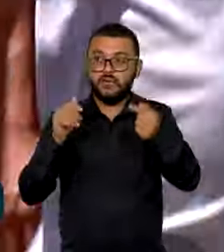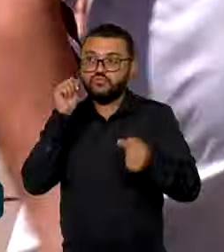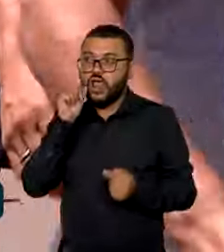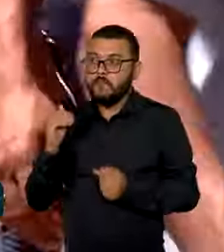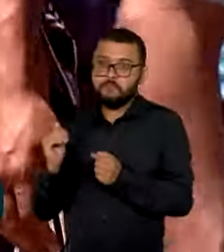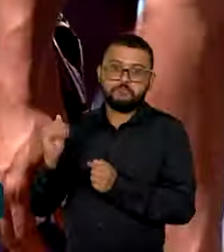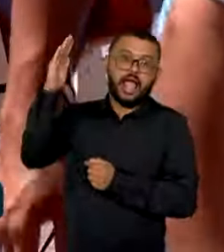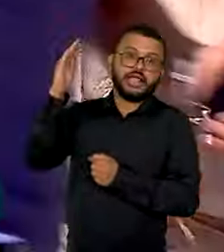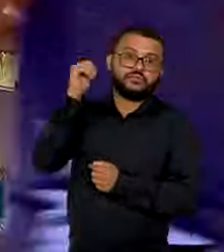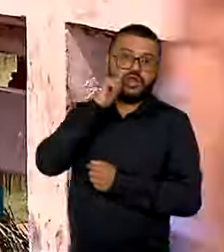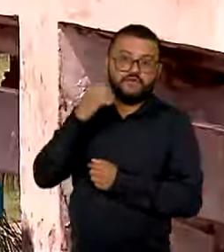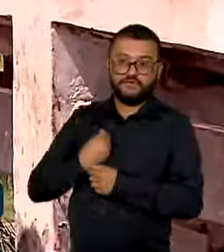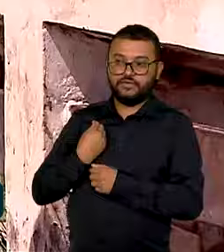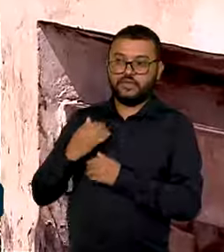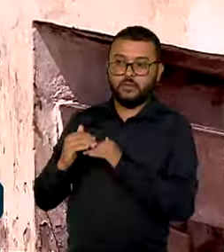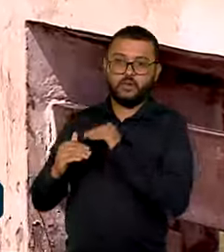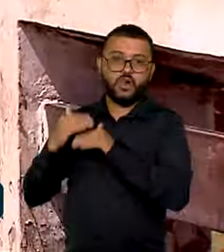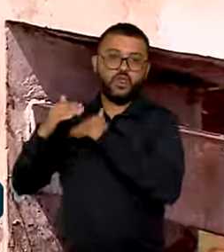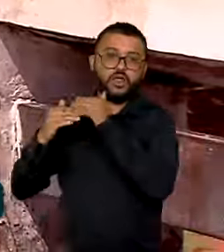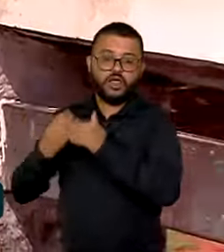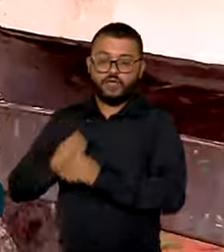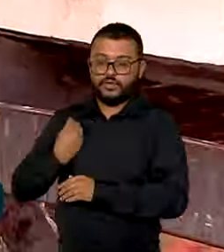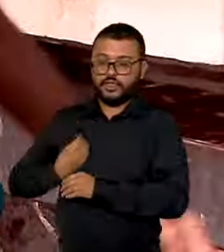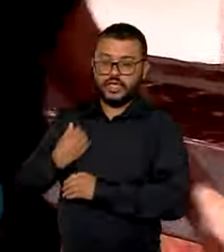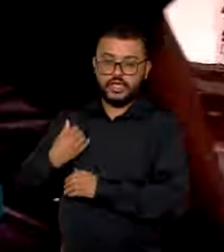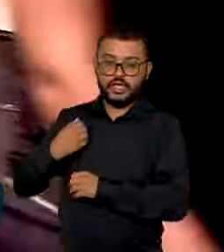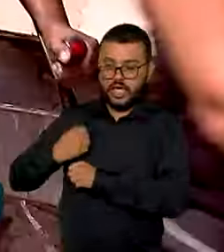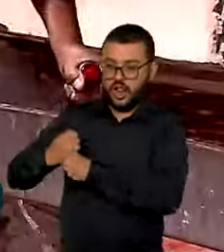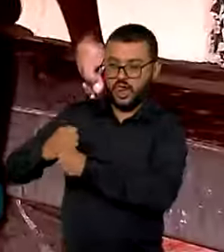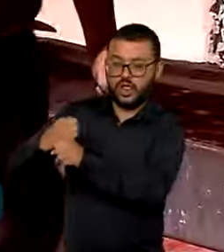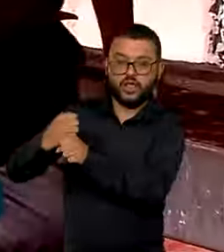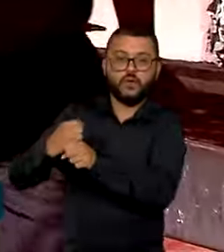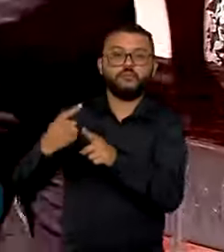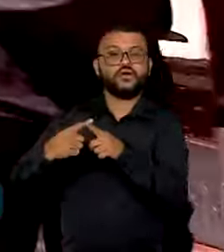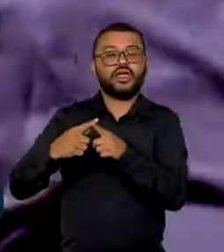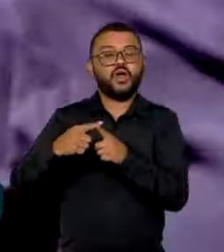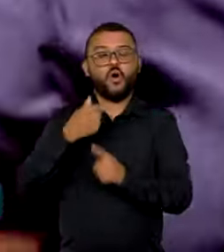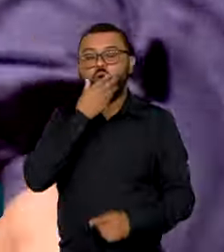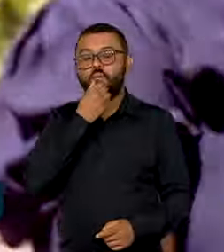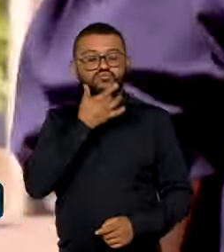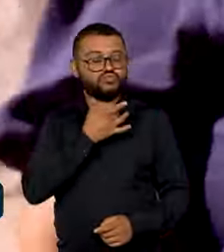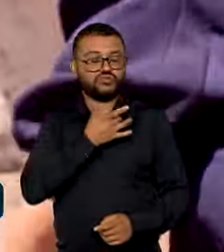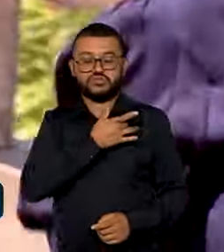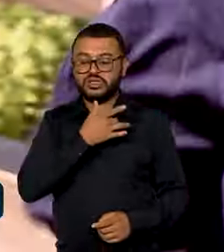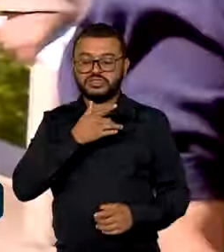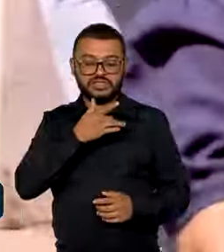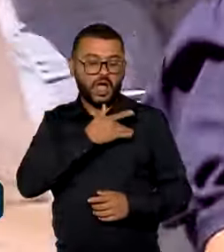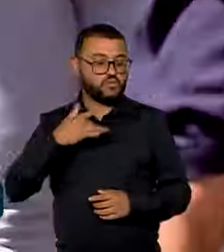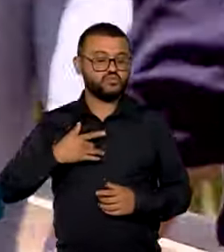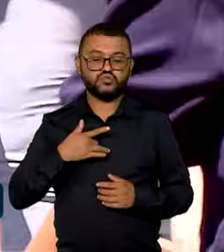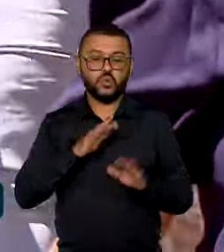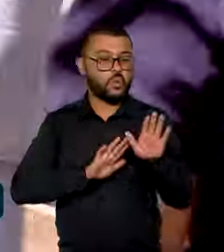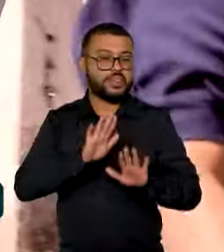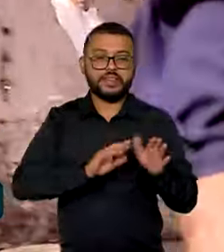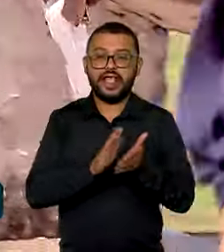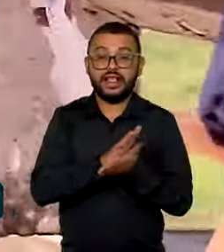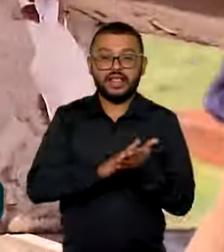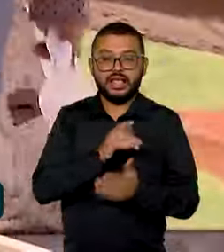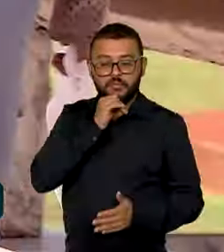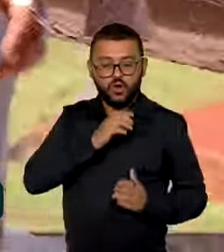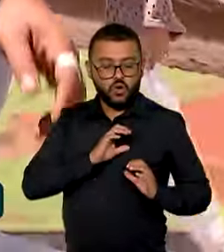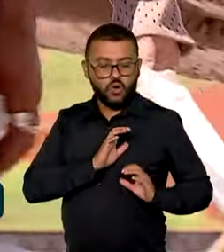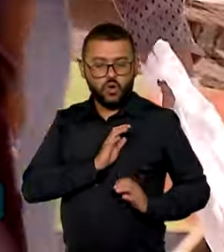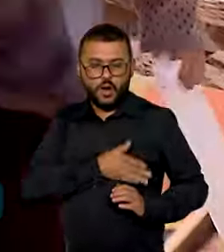que as mulheres. E a causa é a falta de cuidado com a saúde. Problemas no coração e doenças